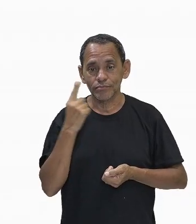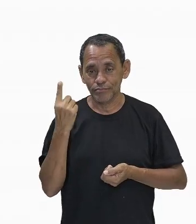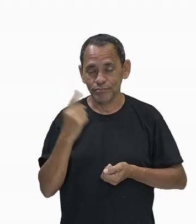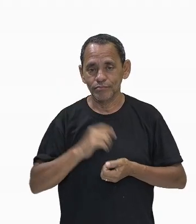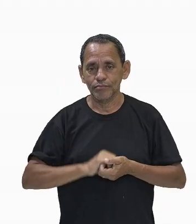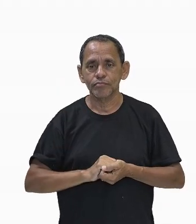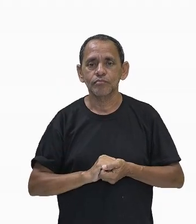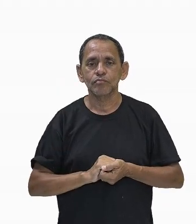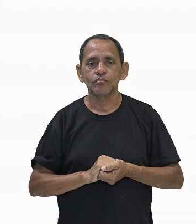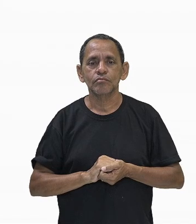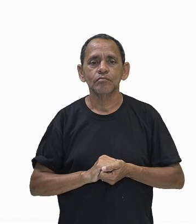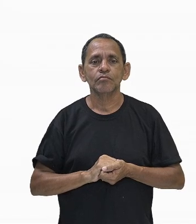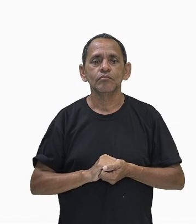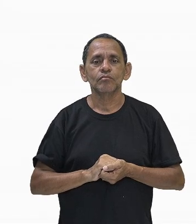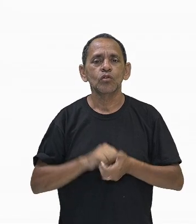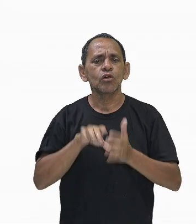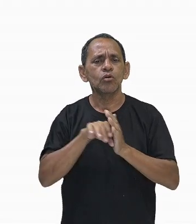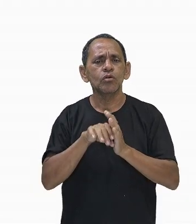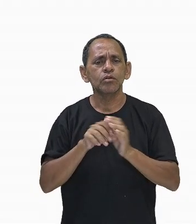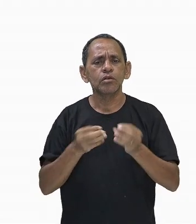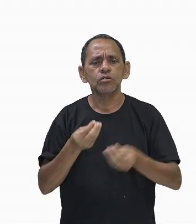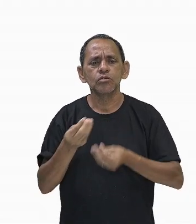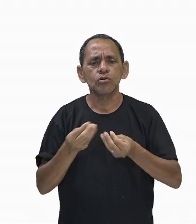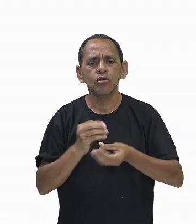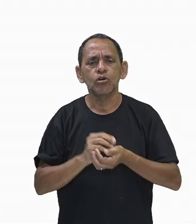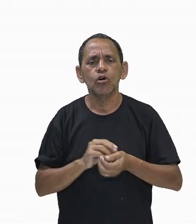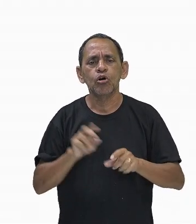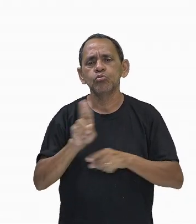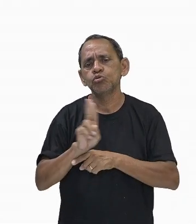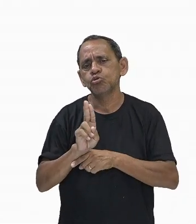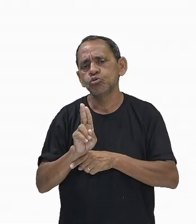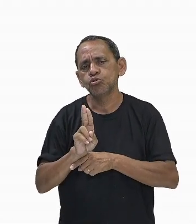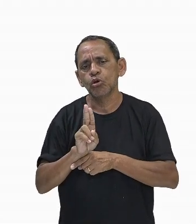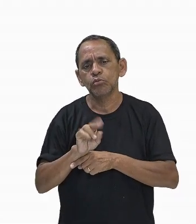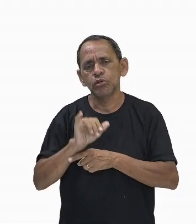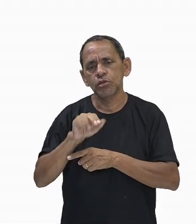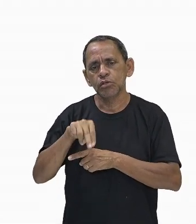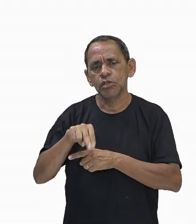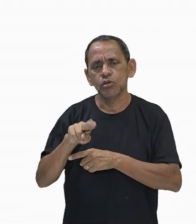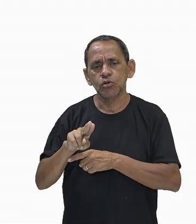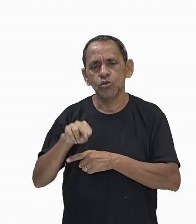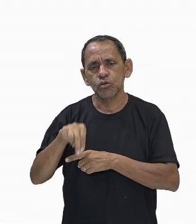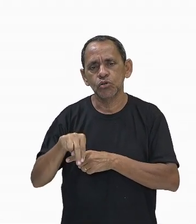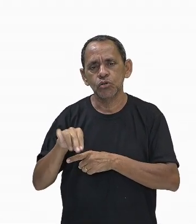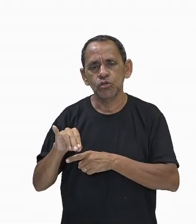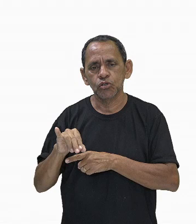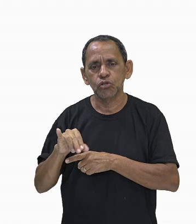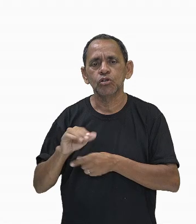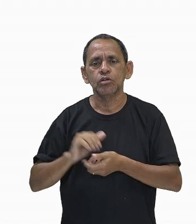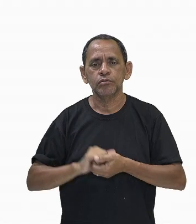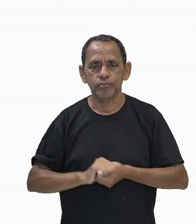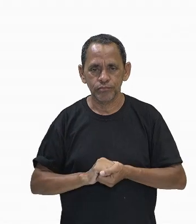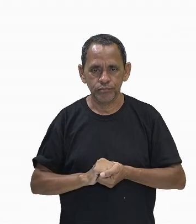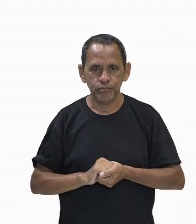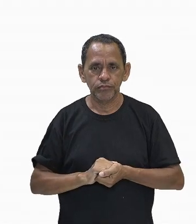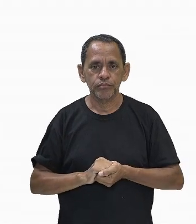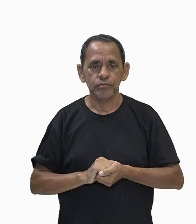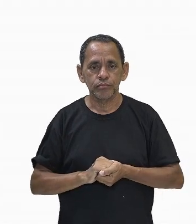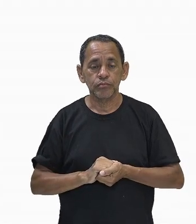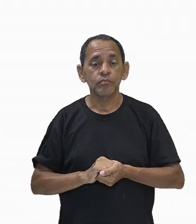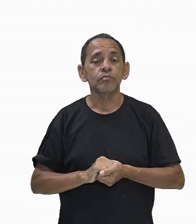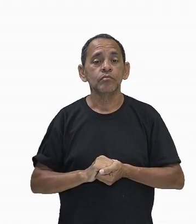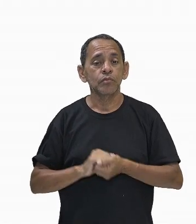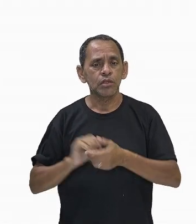Conceito desse sistema, também chamado de Imune, Sistema Imunológico, Sistema Imune, que é uma